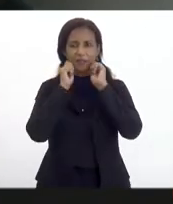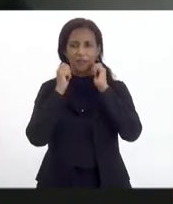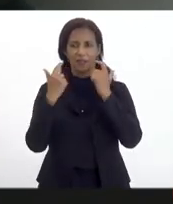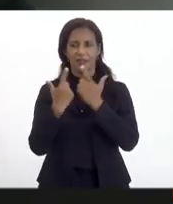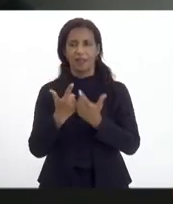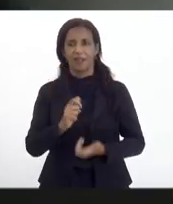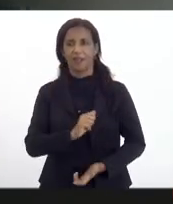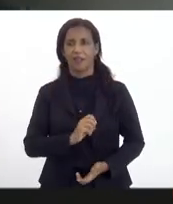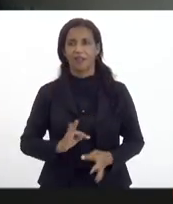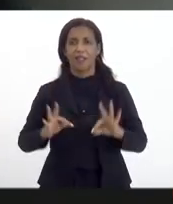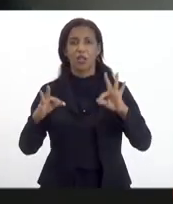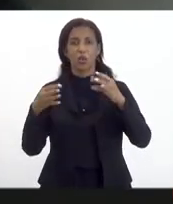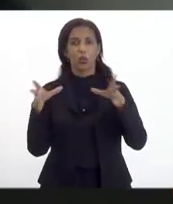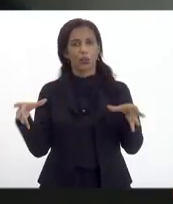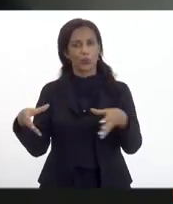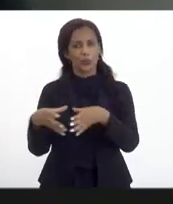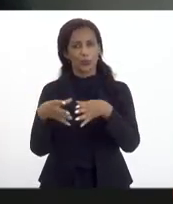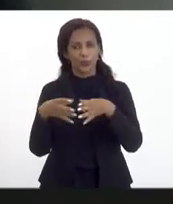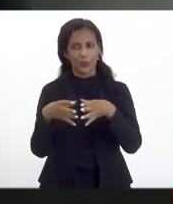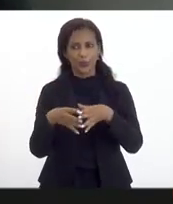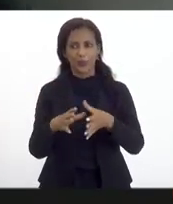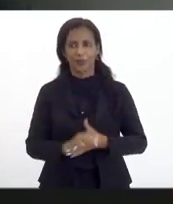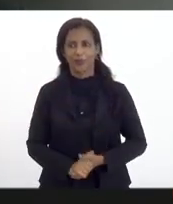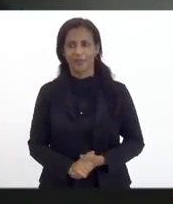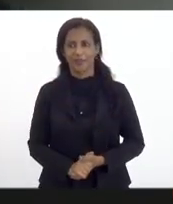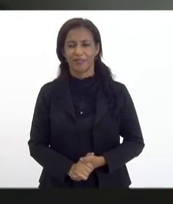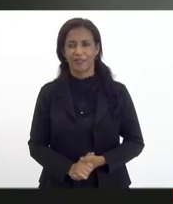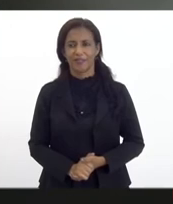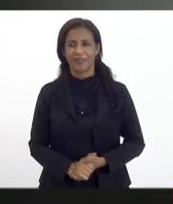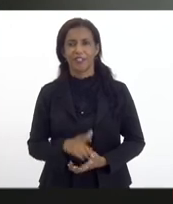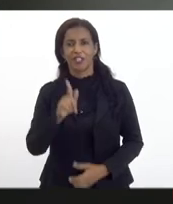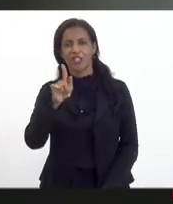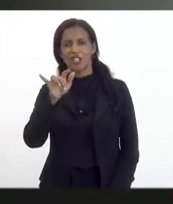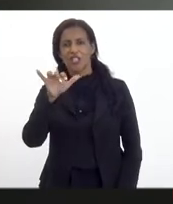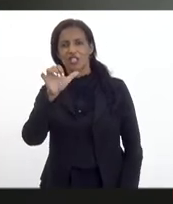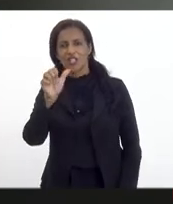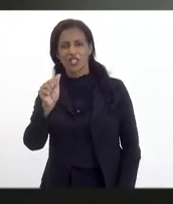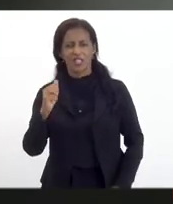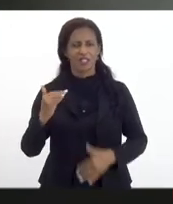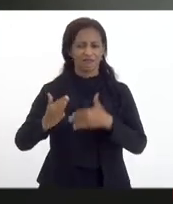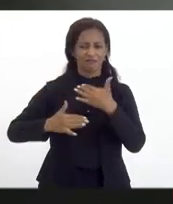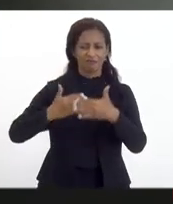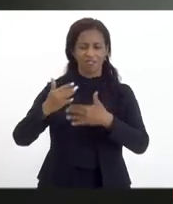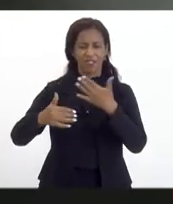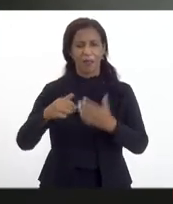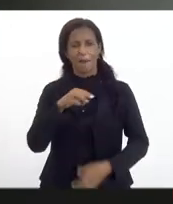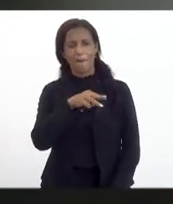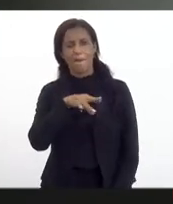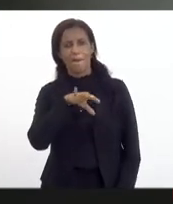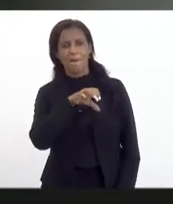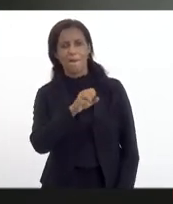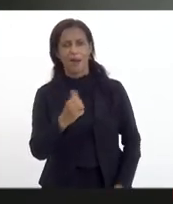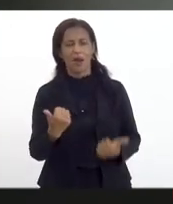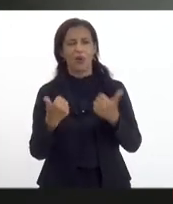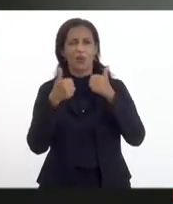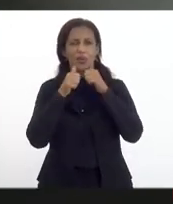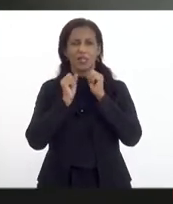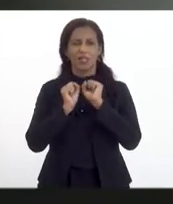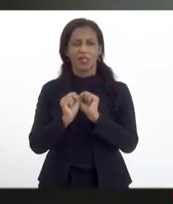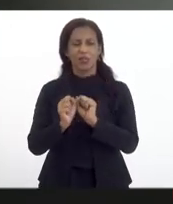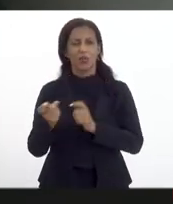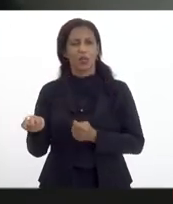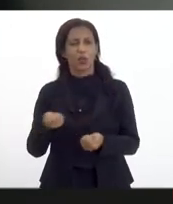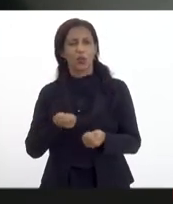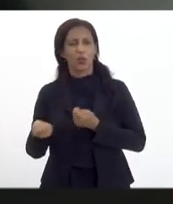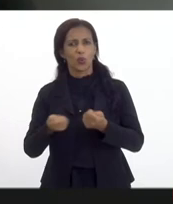o André Ciani, e toda a sua equipe. André, com destaque para a GESA do Fórum Desenvolvimento da LERJ, o Mauro Osório, na Assessoria Fiscal e Econômica da